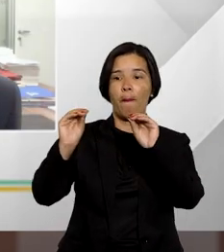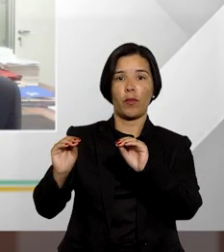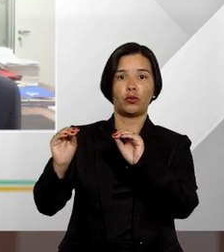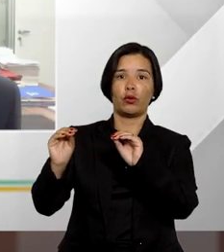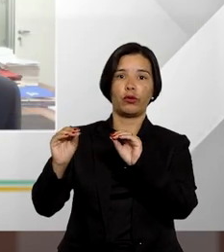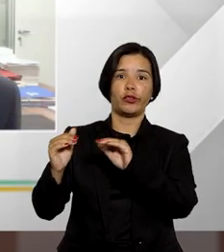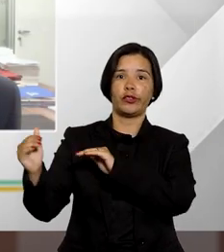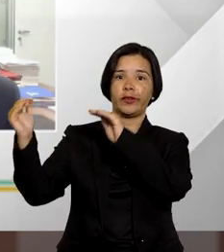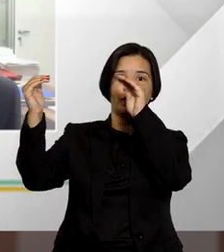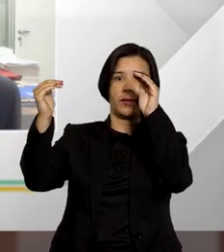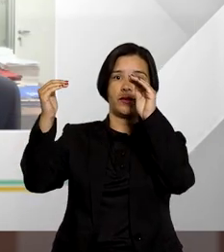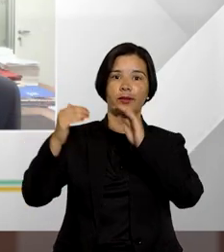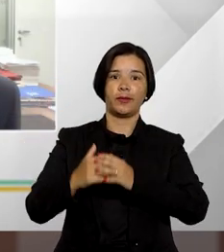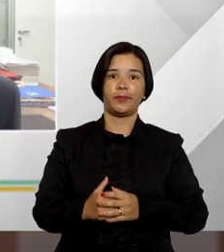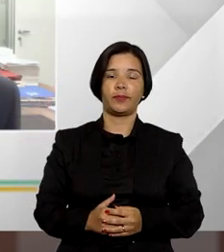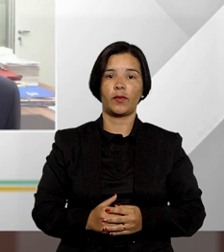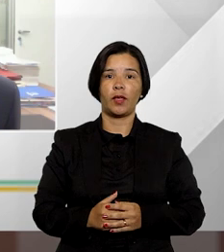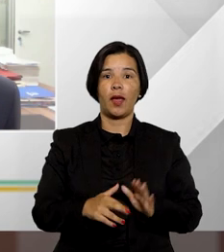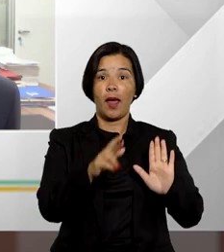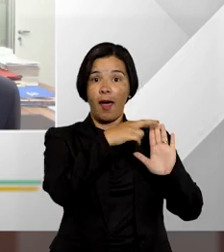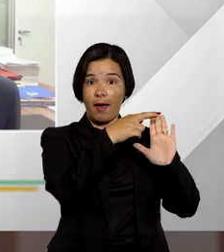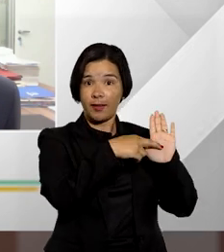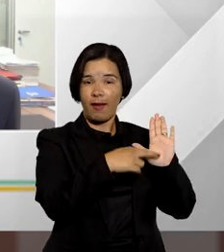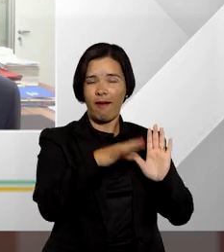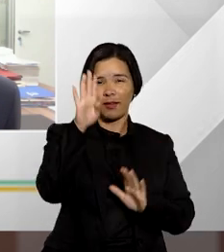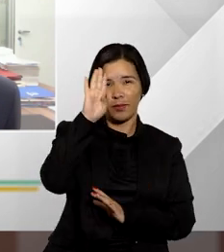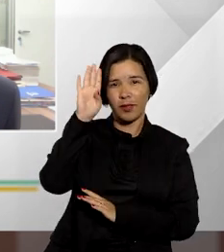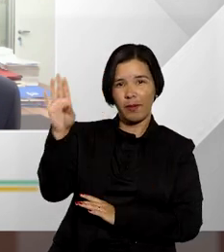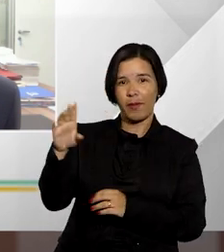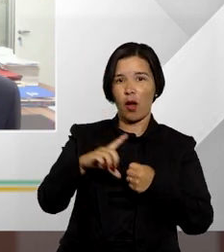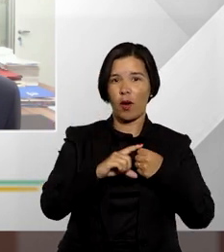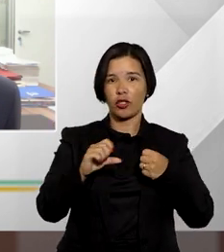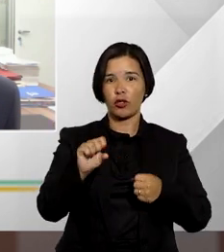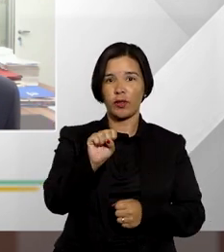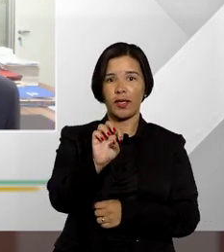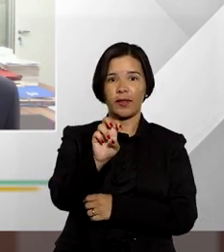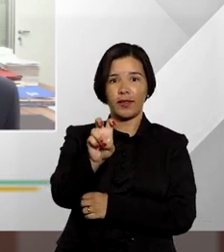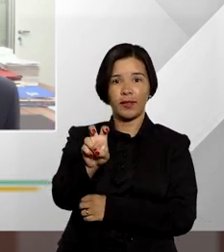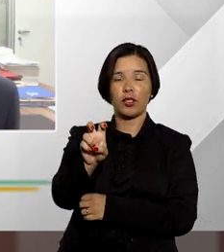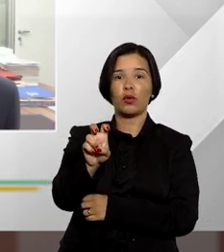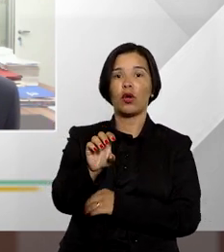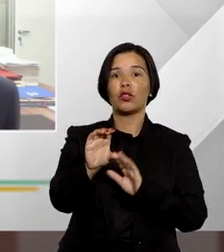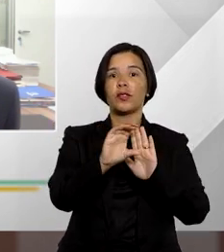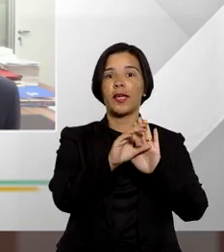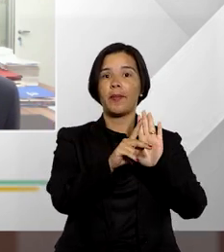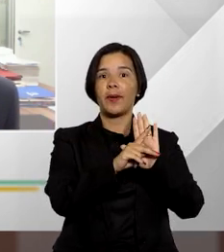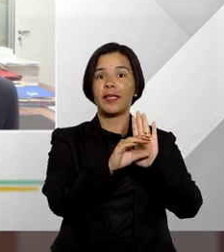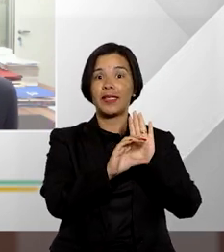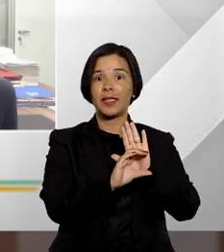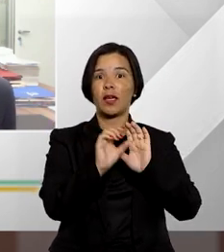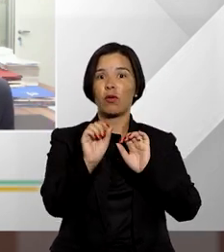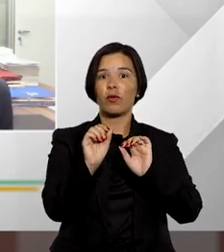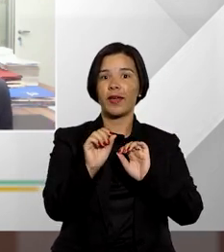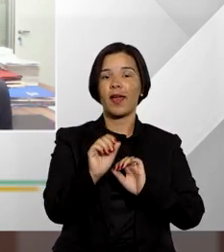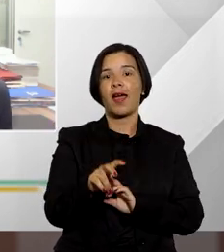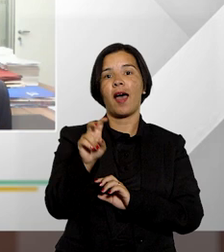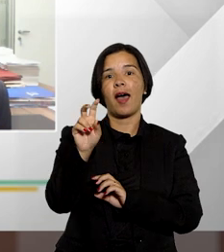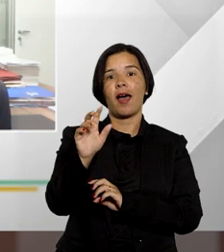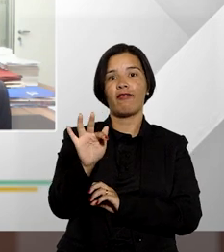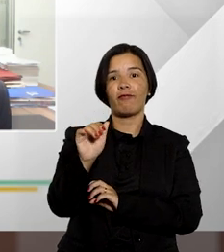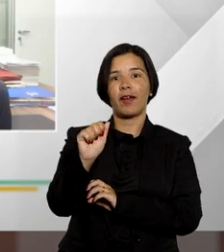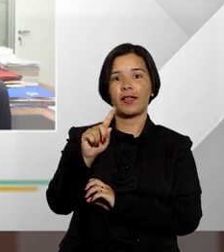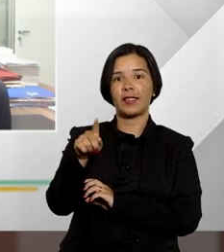como já foi citado como aqui no elenco das regras legais principais o artigo 85 do CPC em relação a fazenda